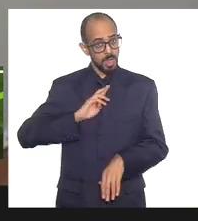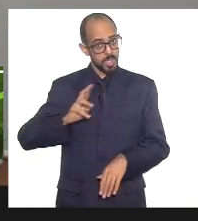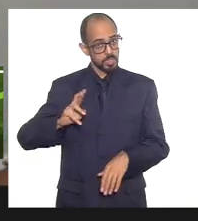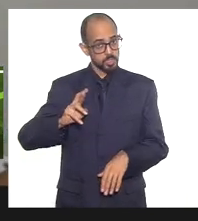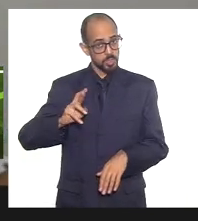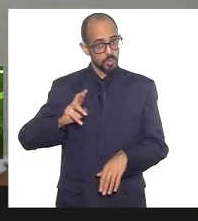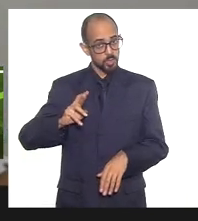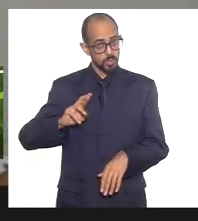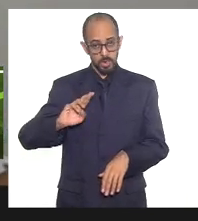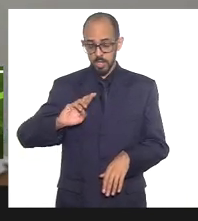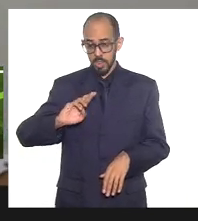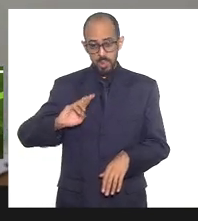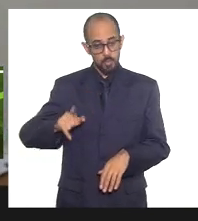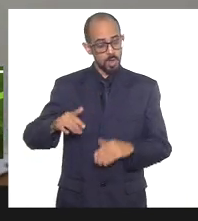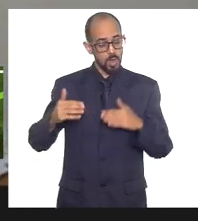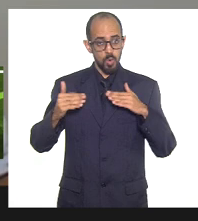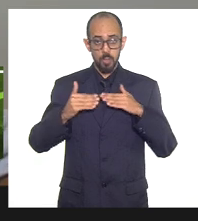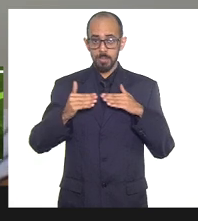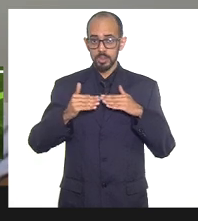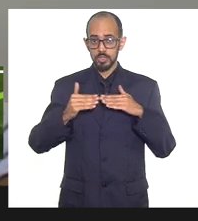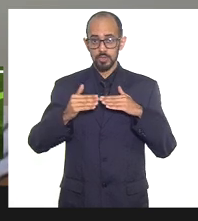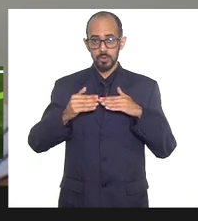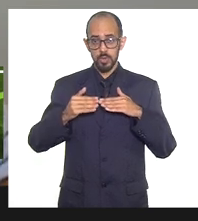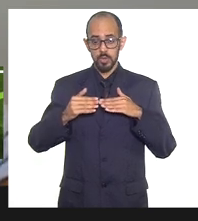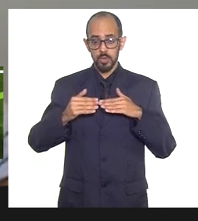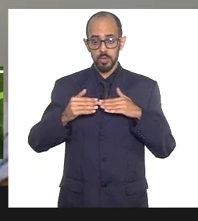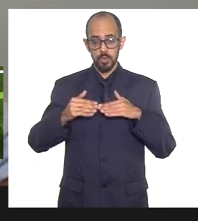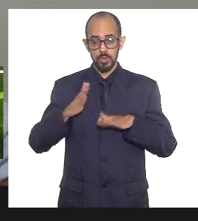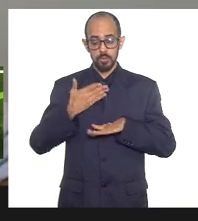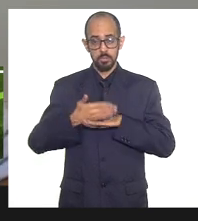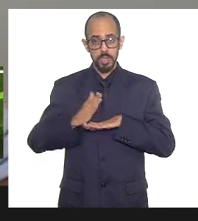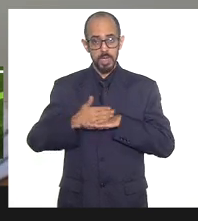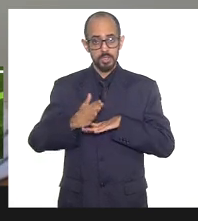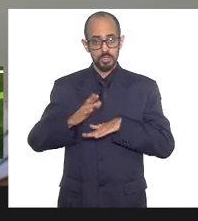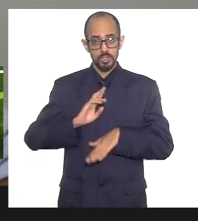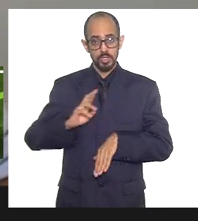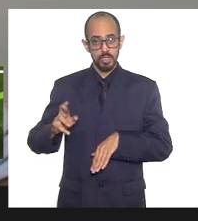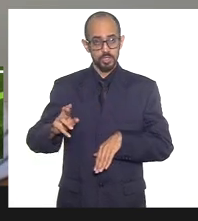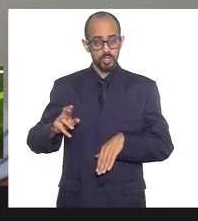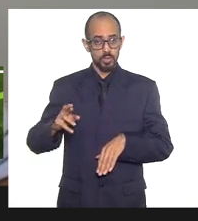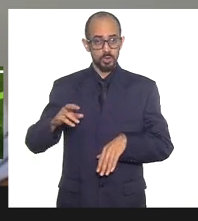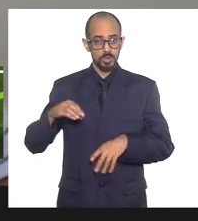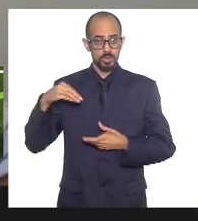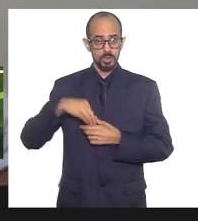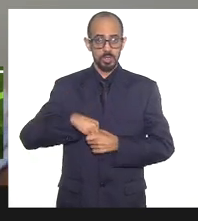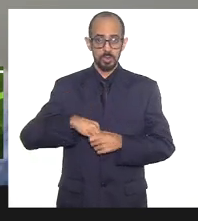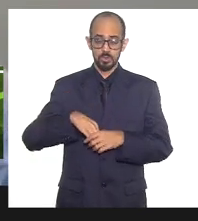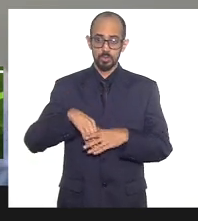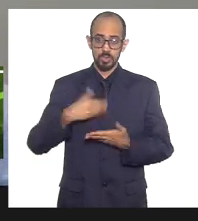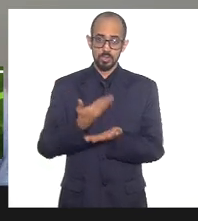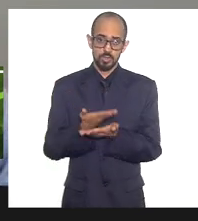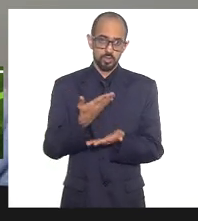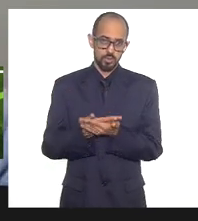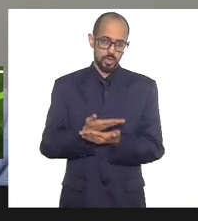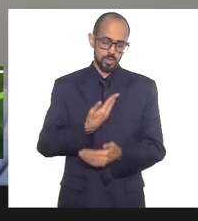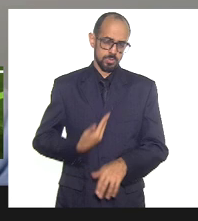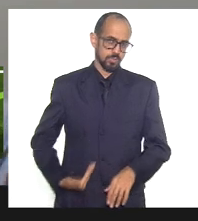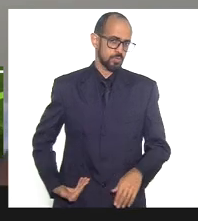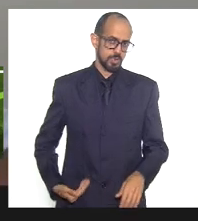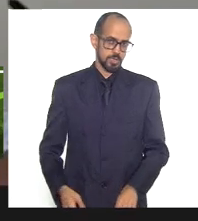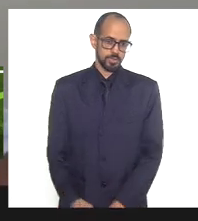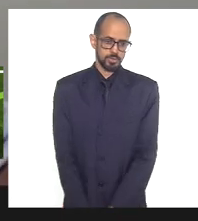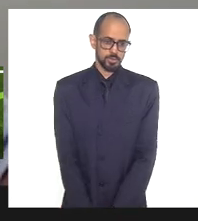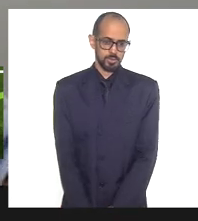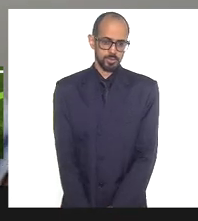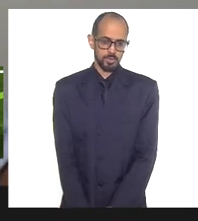que não é absolutamente incompatível com a diversidade religiosa que povoa as escolas brasileiras, enfim, então, sobretudo, as escolas públicas. Então, eu queria ressaltar